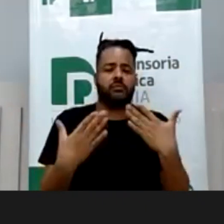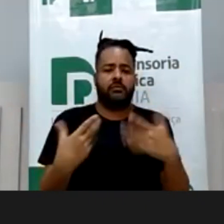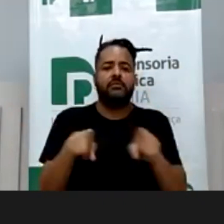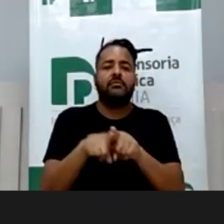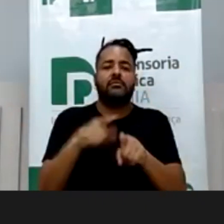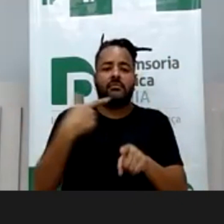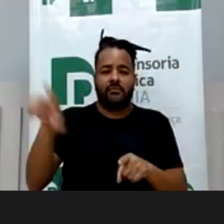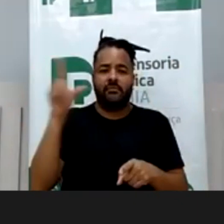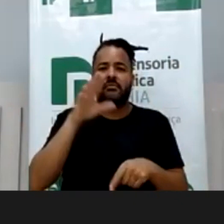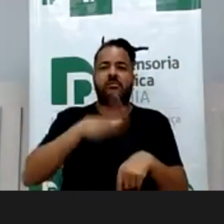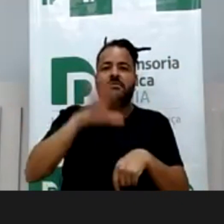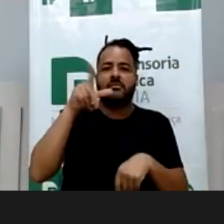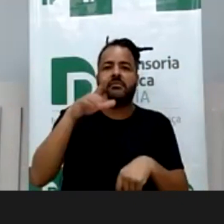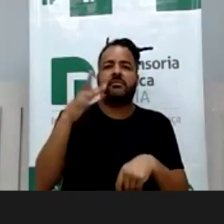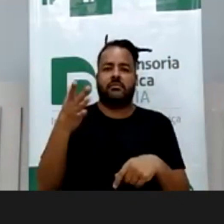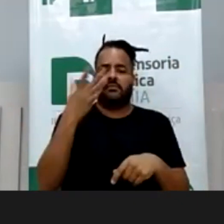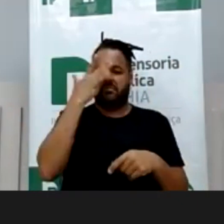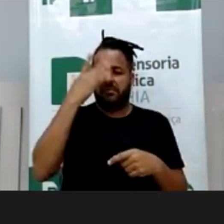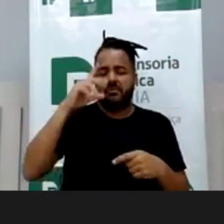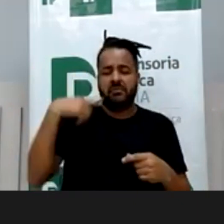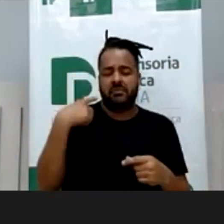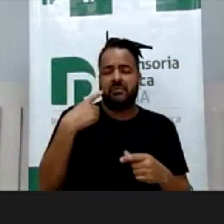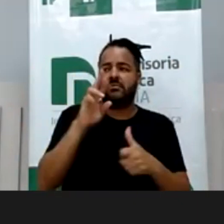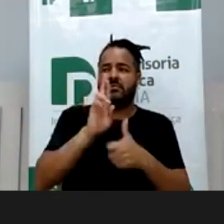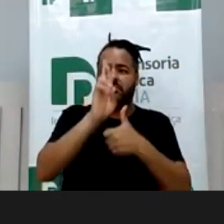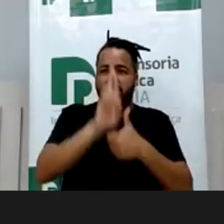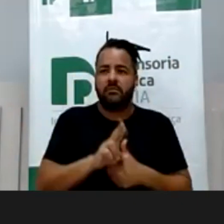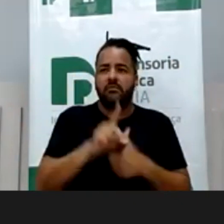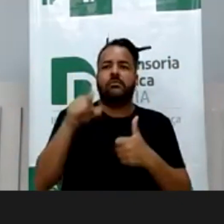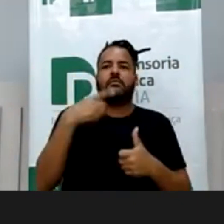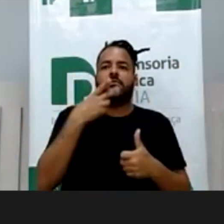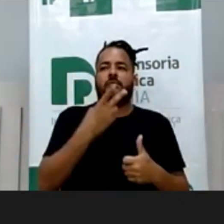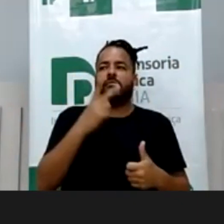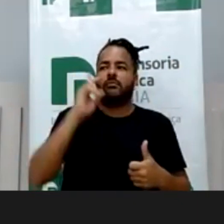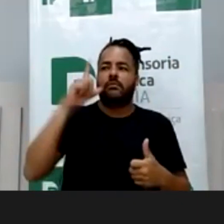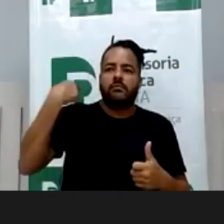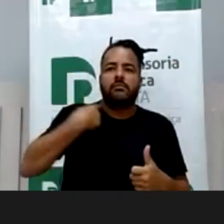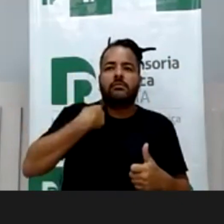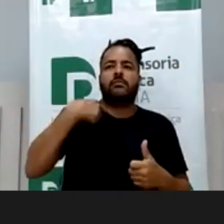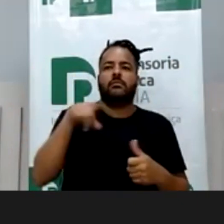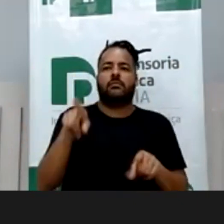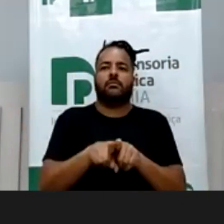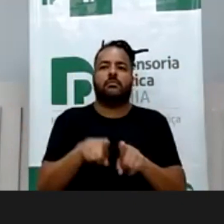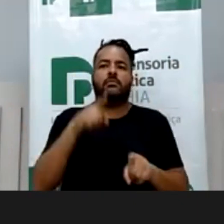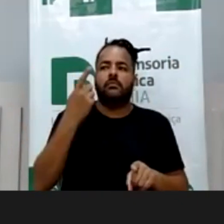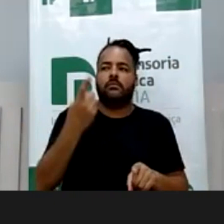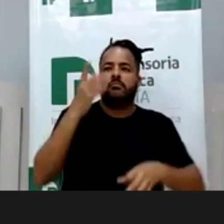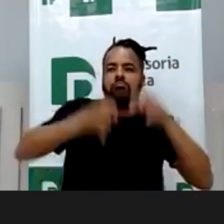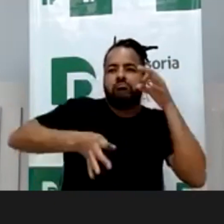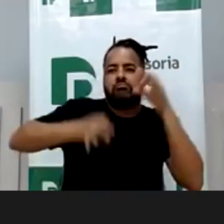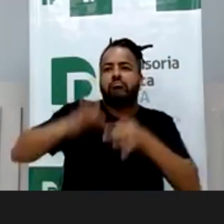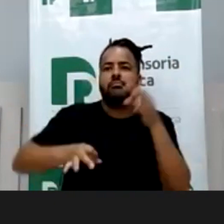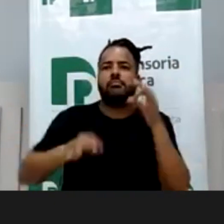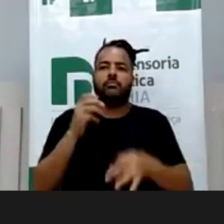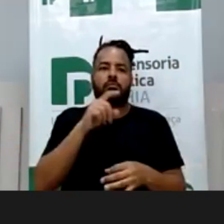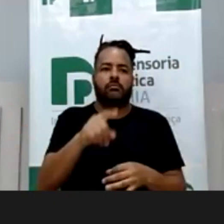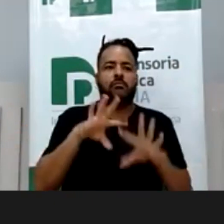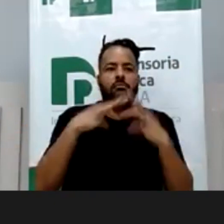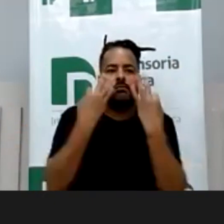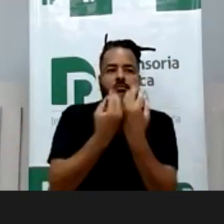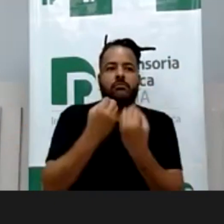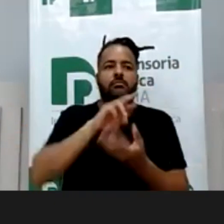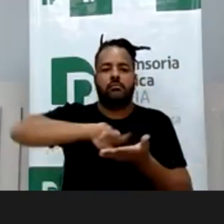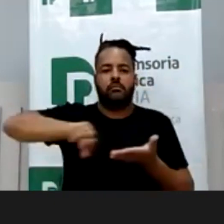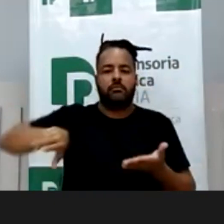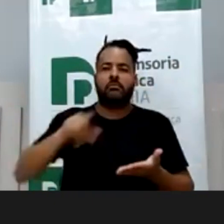para tentar trazer magistrados, promotores, defensores, ali naquele espaço, que é o do próprio fórum das famílias, mas a gente tem o IBDFAN nas escolas,